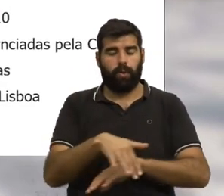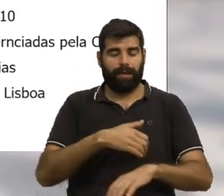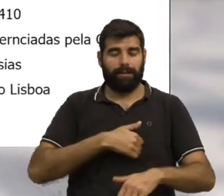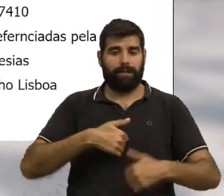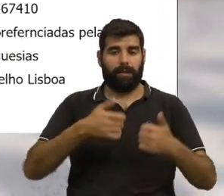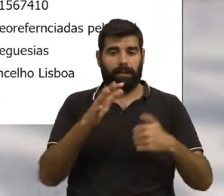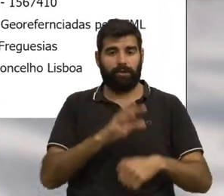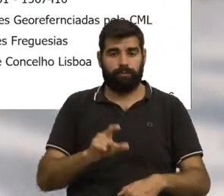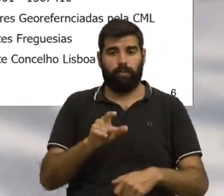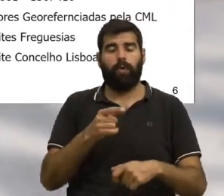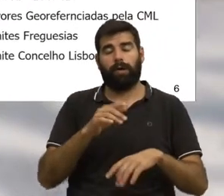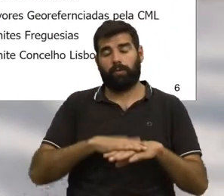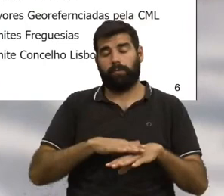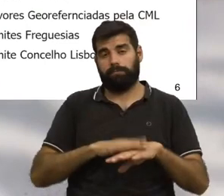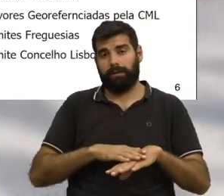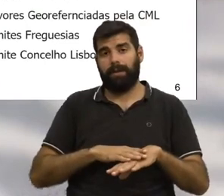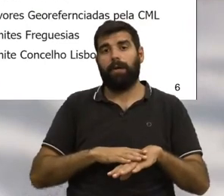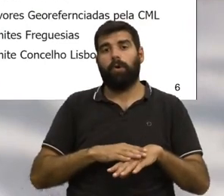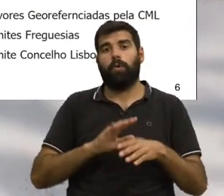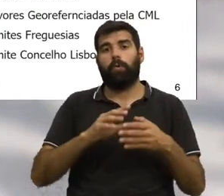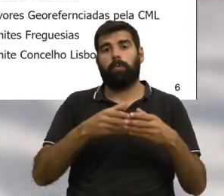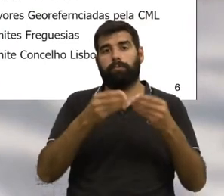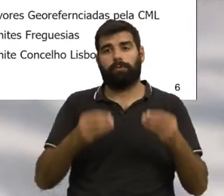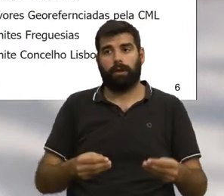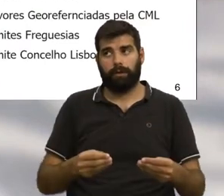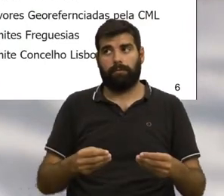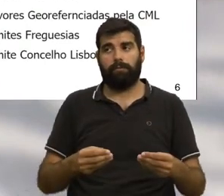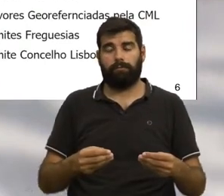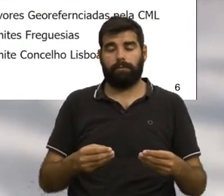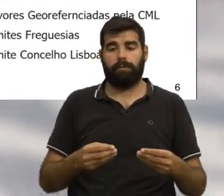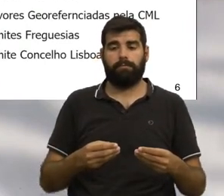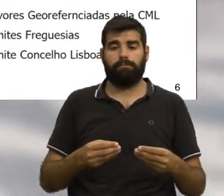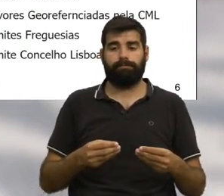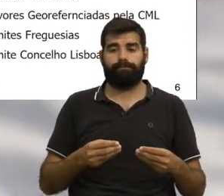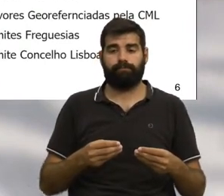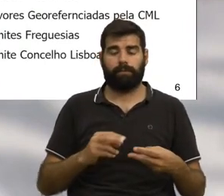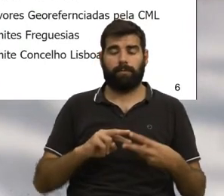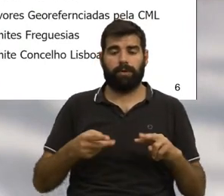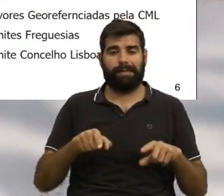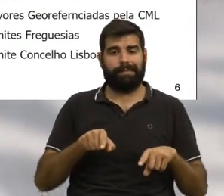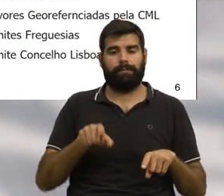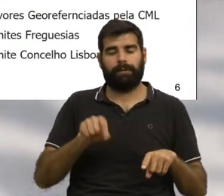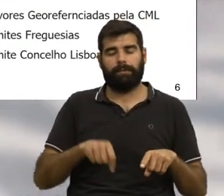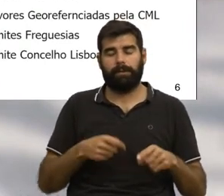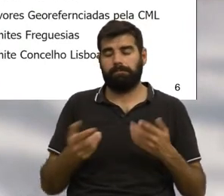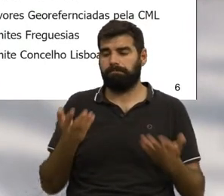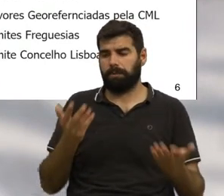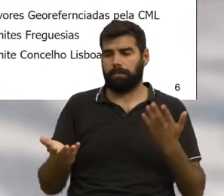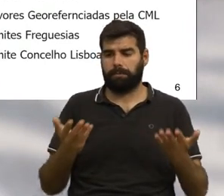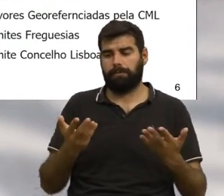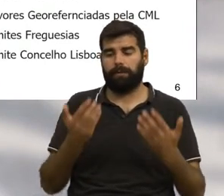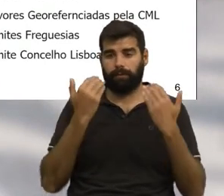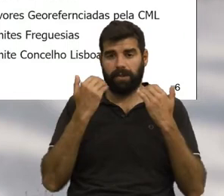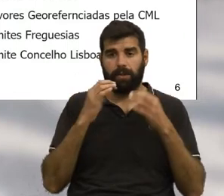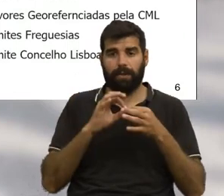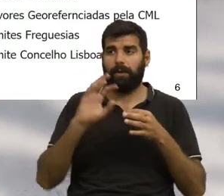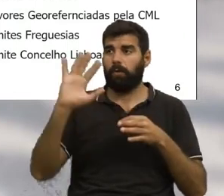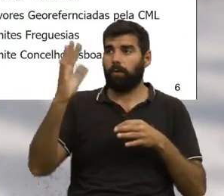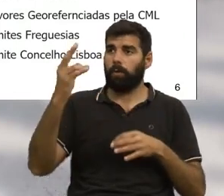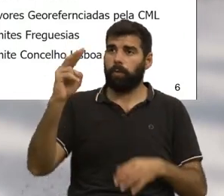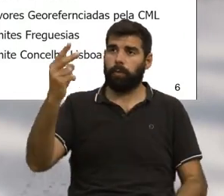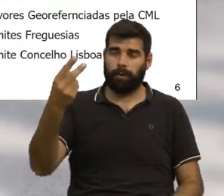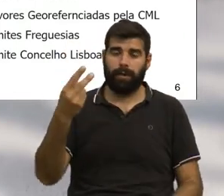com base nos dados disponibilizados no portal Dados Abertos do Município e cruzámos com dados relativos a efeitos climáticos